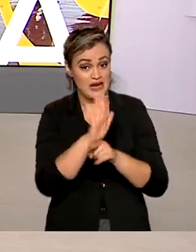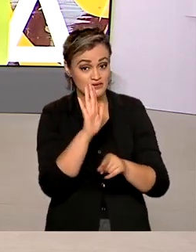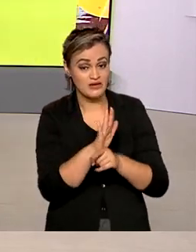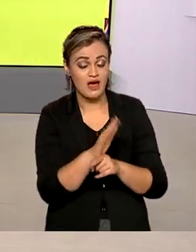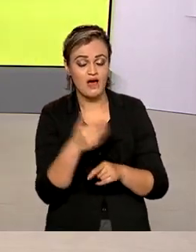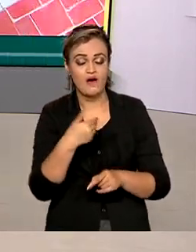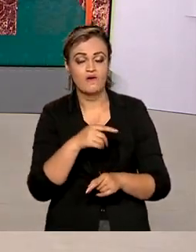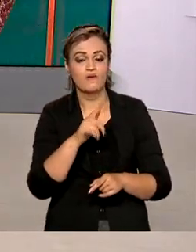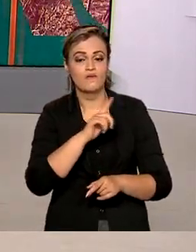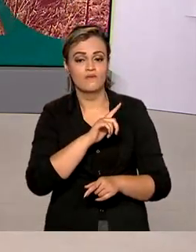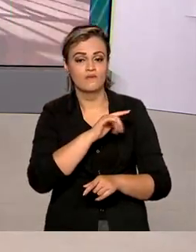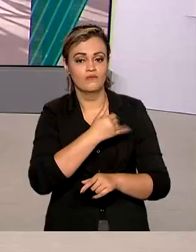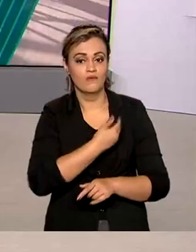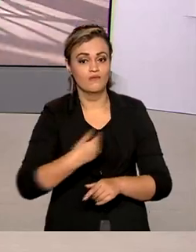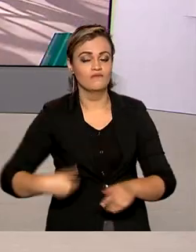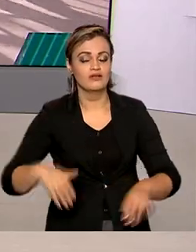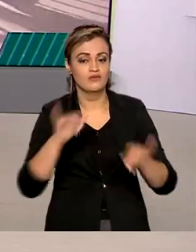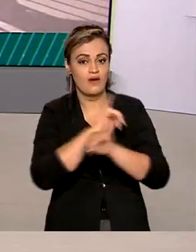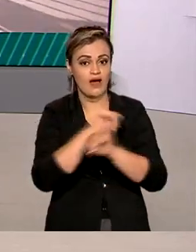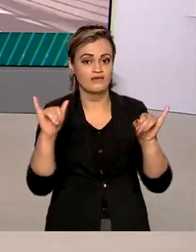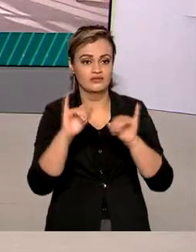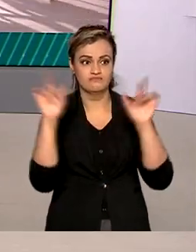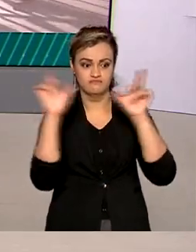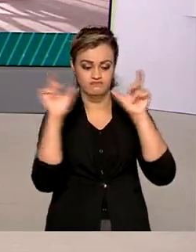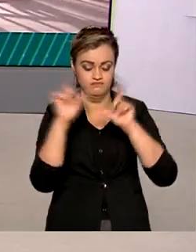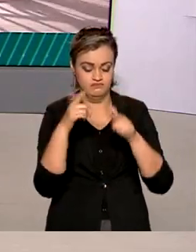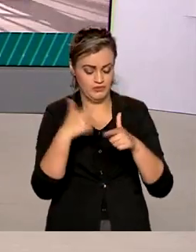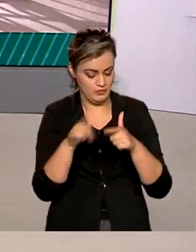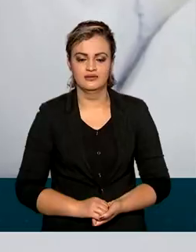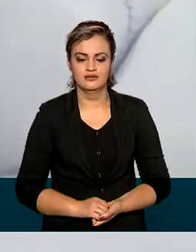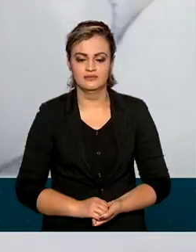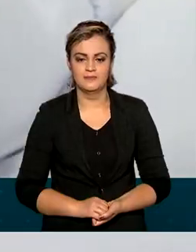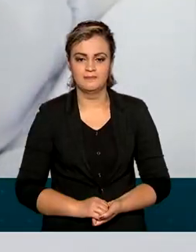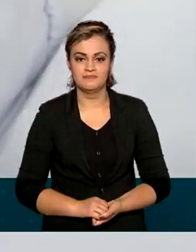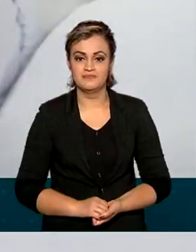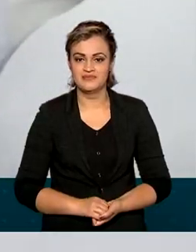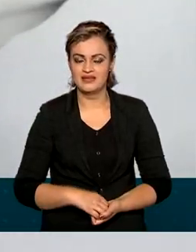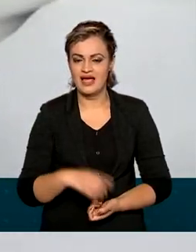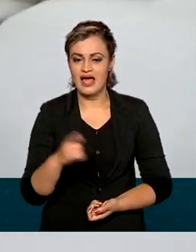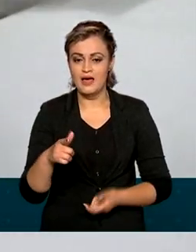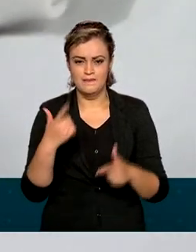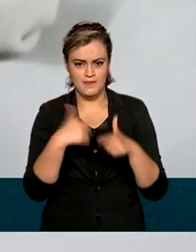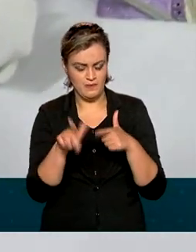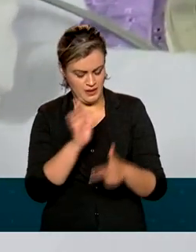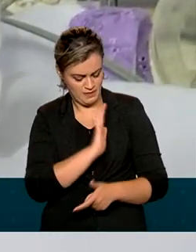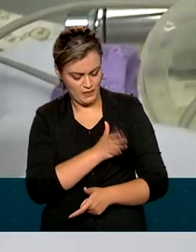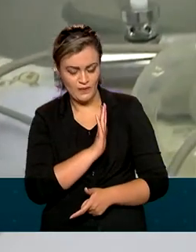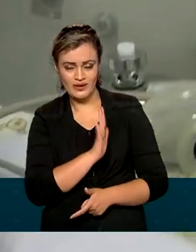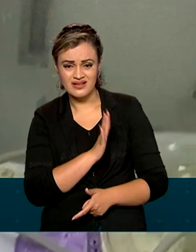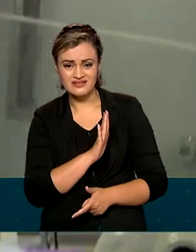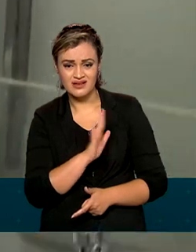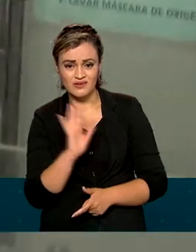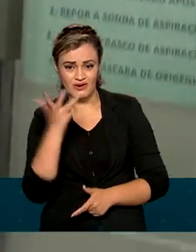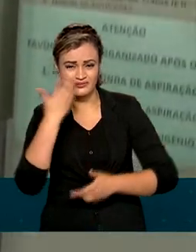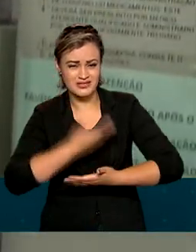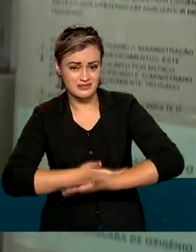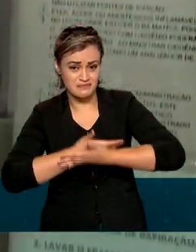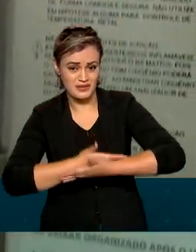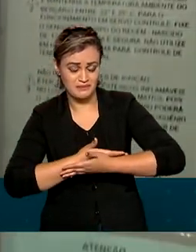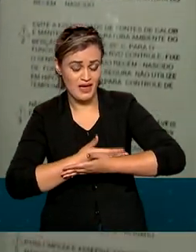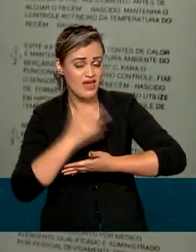o governo lança campanha de alerta sobre o diagnóstico precoce da doença. A cardiopatia congênita é uma